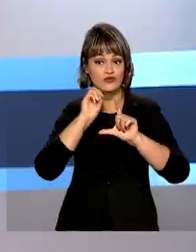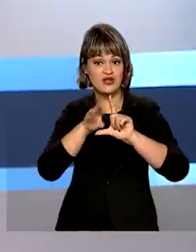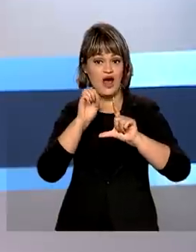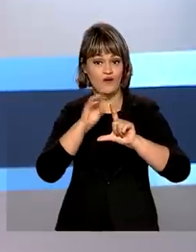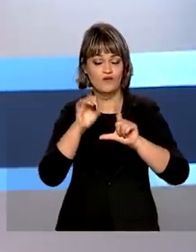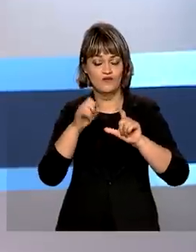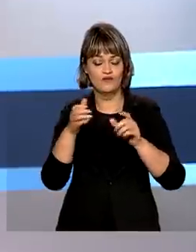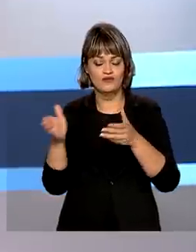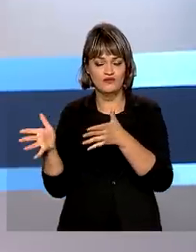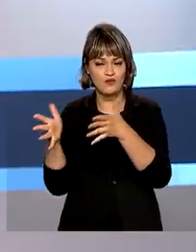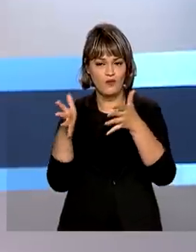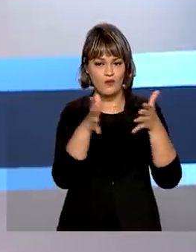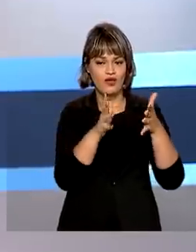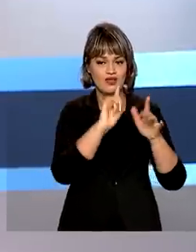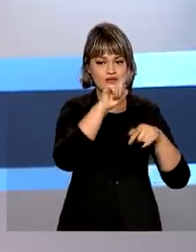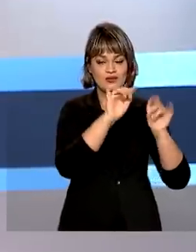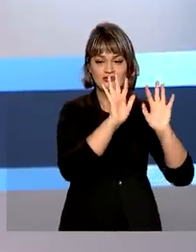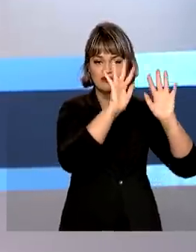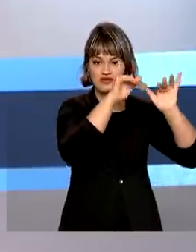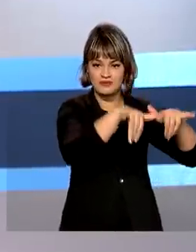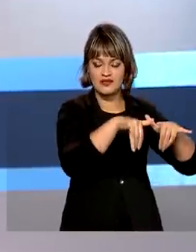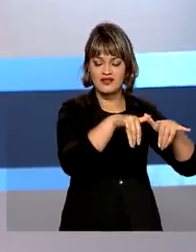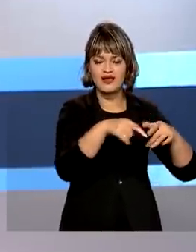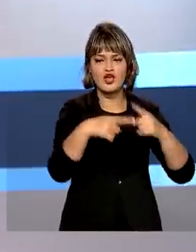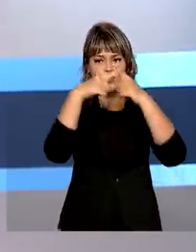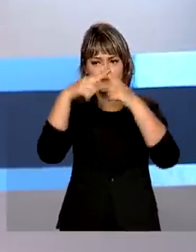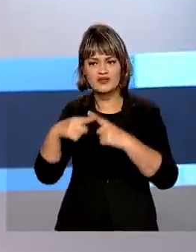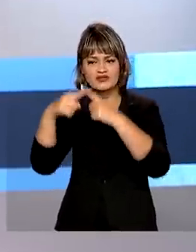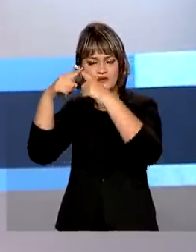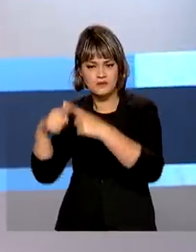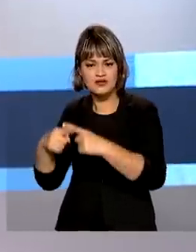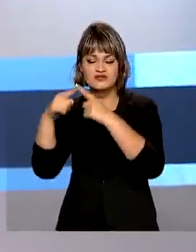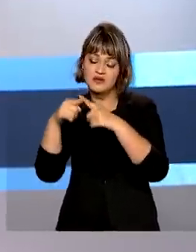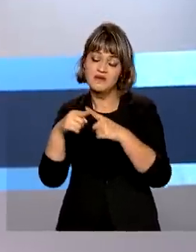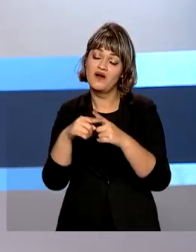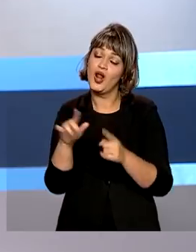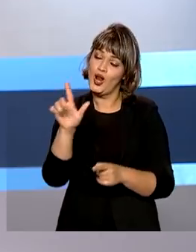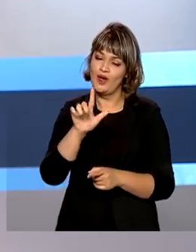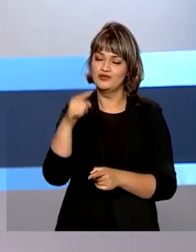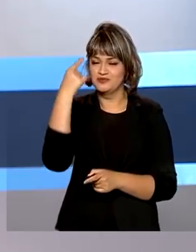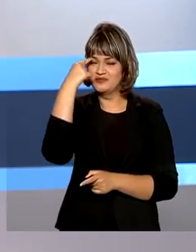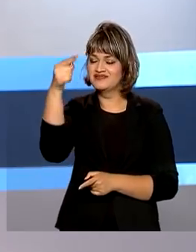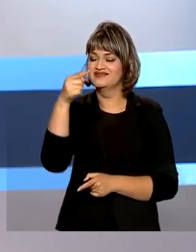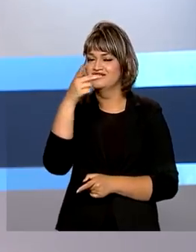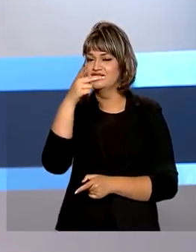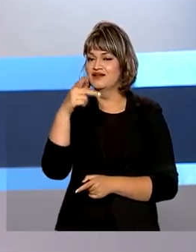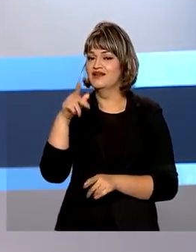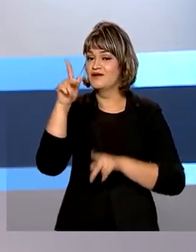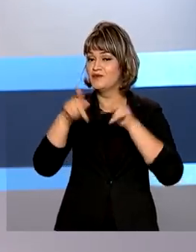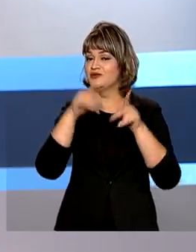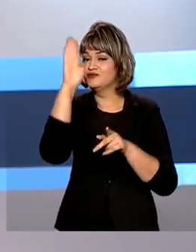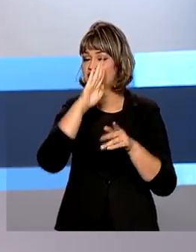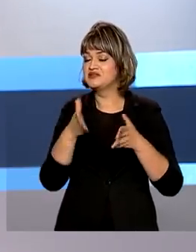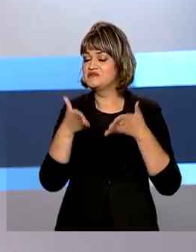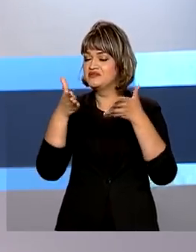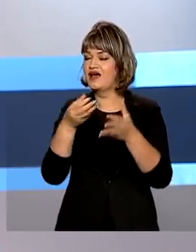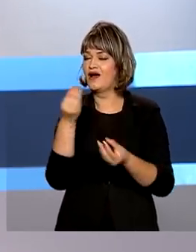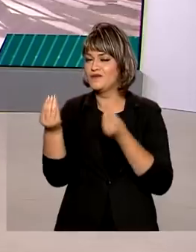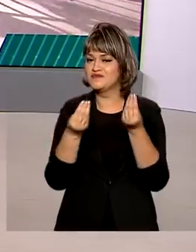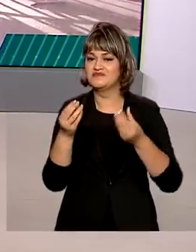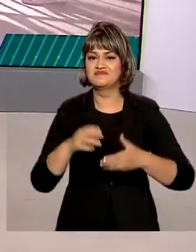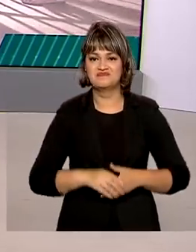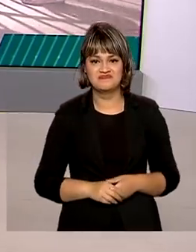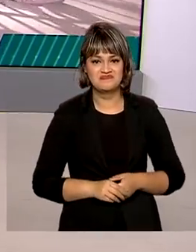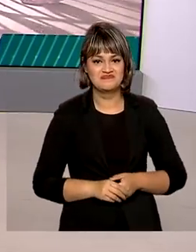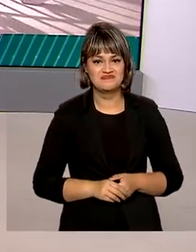solenidade de encerramento e as principais competições com destaque claro para a participação dos nossos atletas brasileiros.